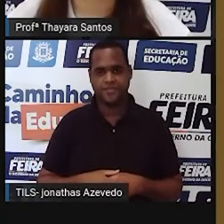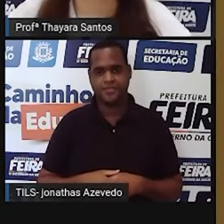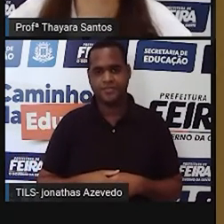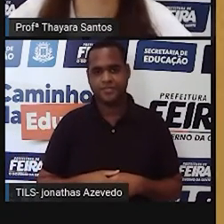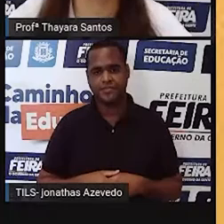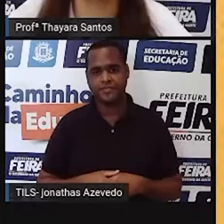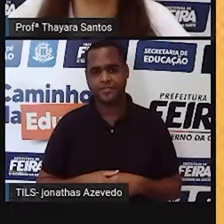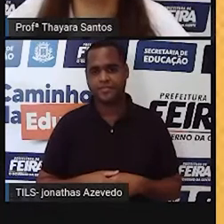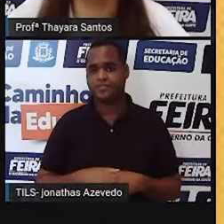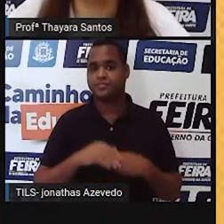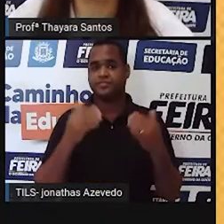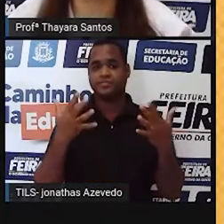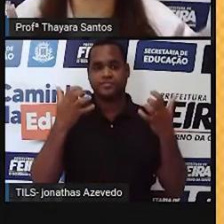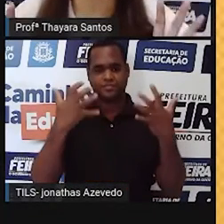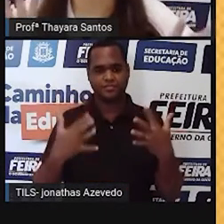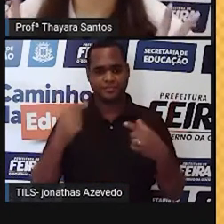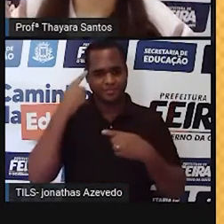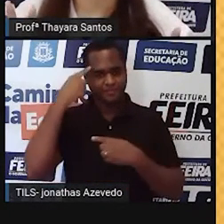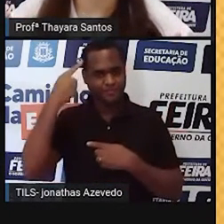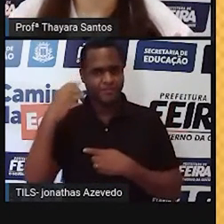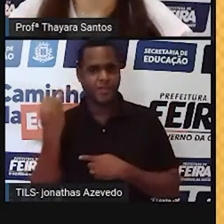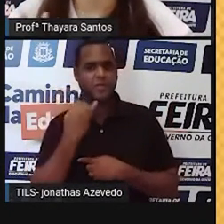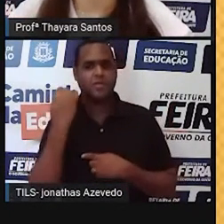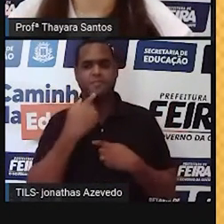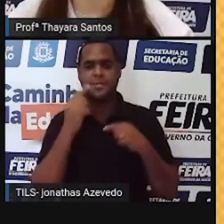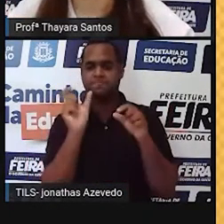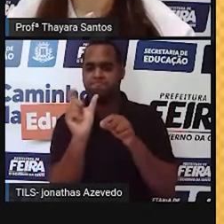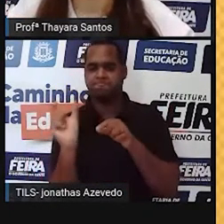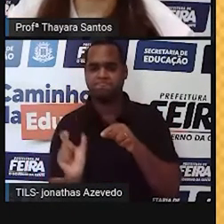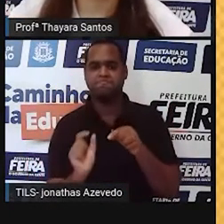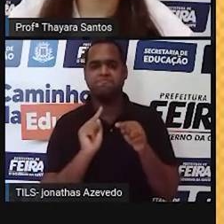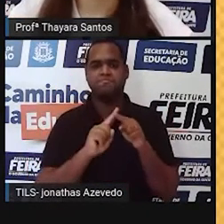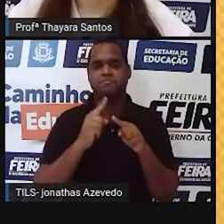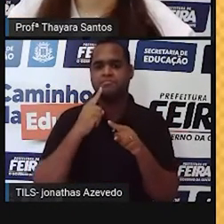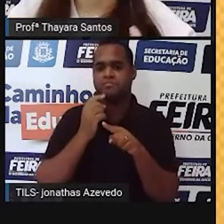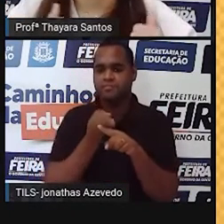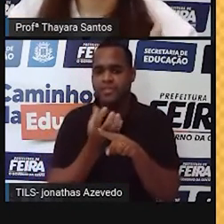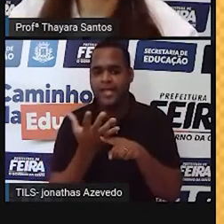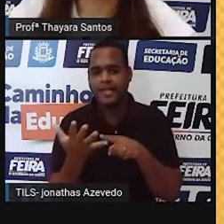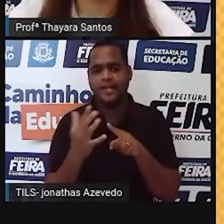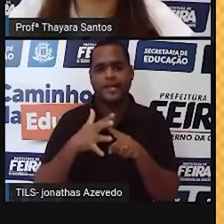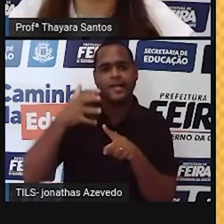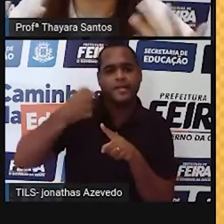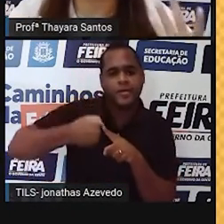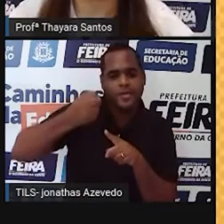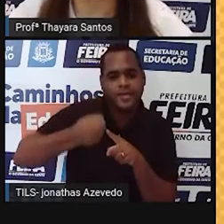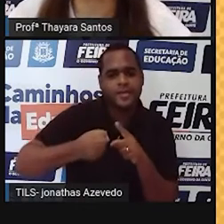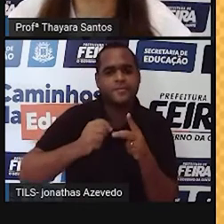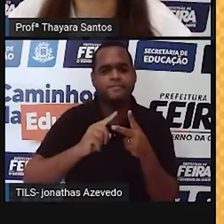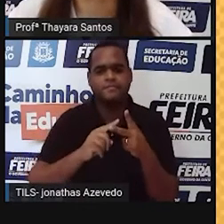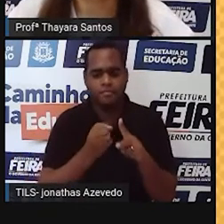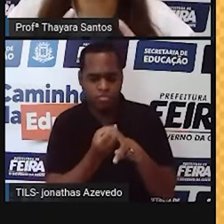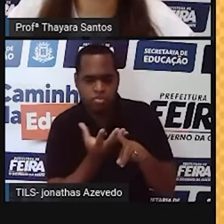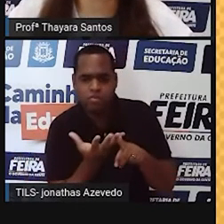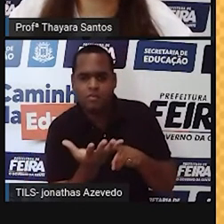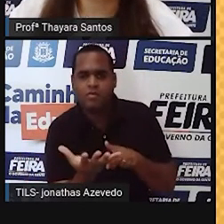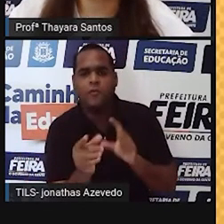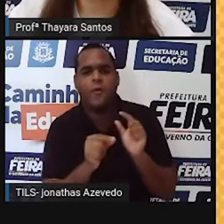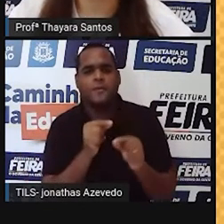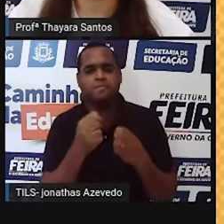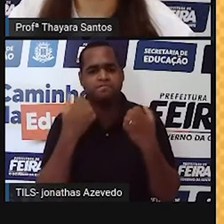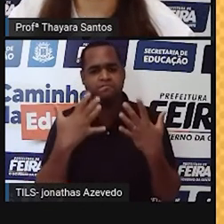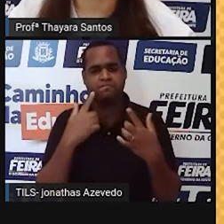Agora, uma coisa importante. Eu falei algumas palavrinhas aí para vocês. Sêmen, ejaculação. E o que é isso? O